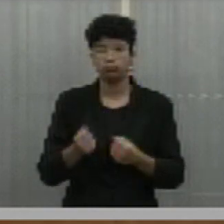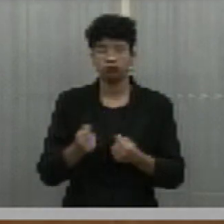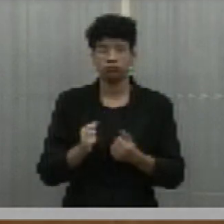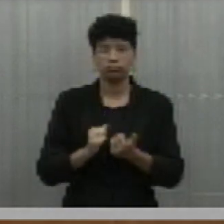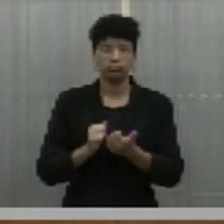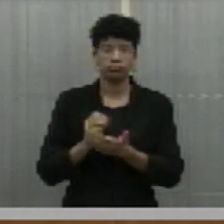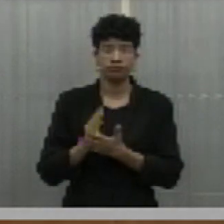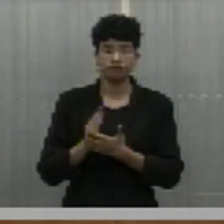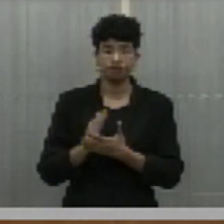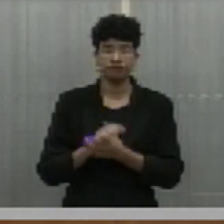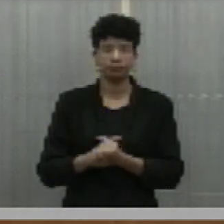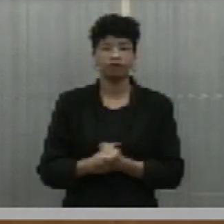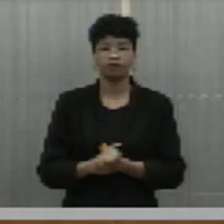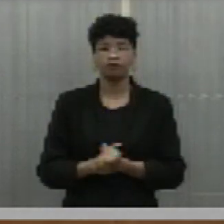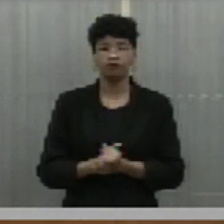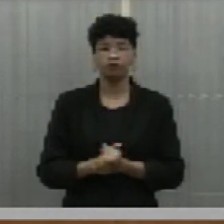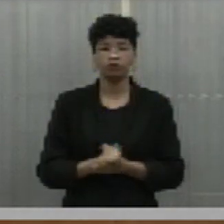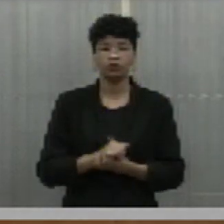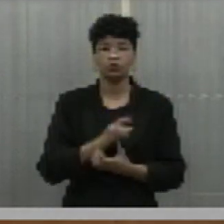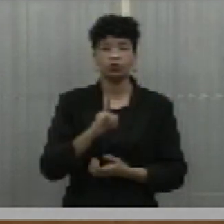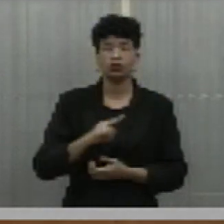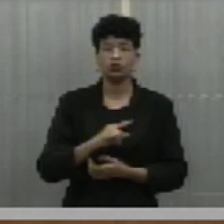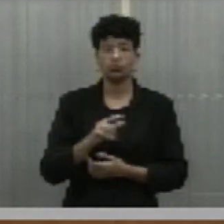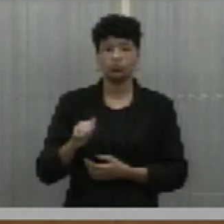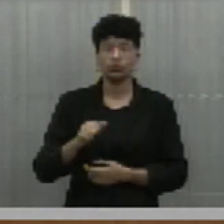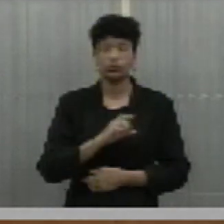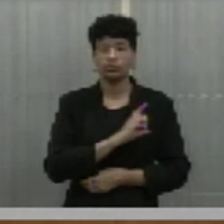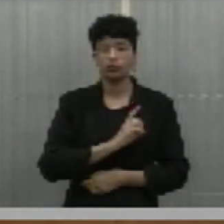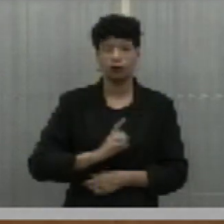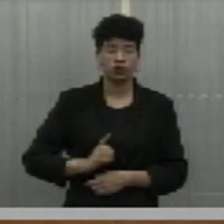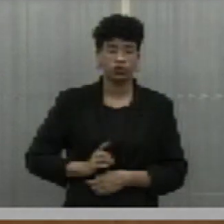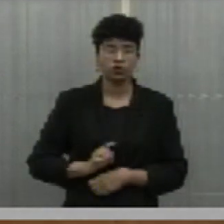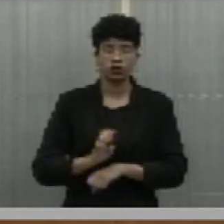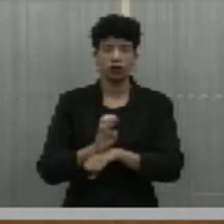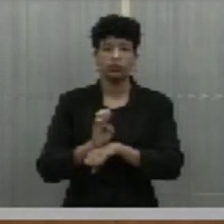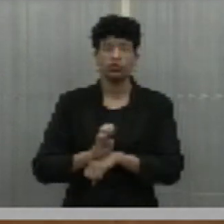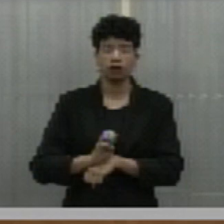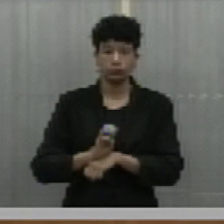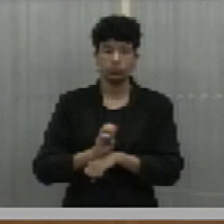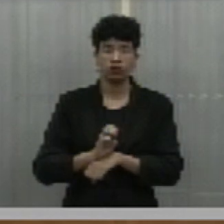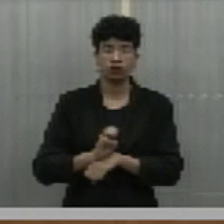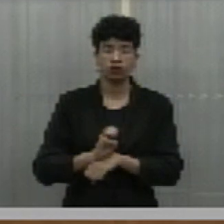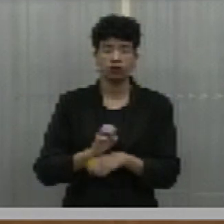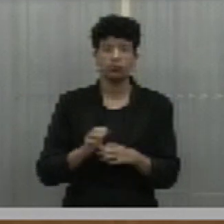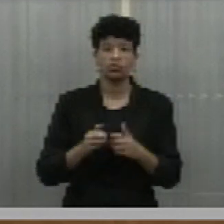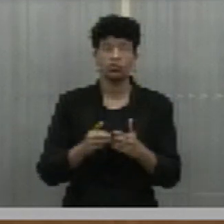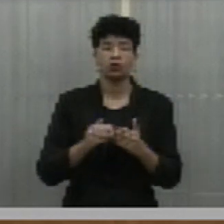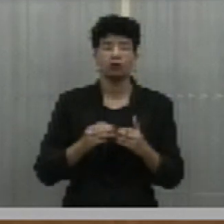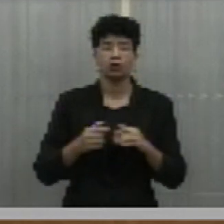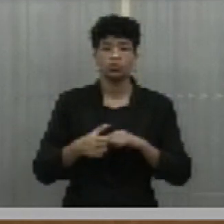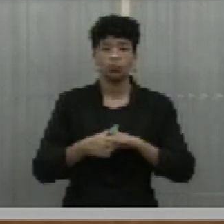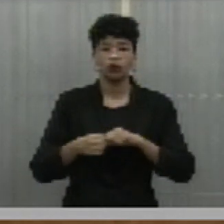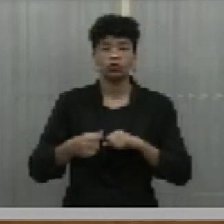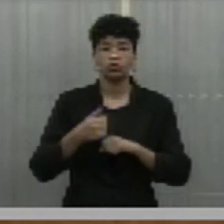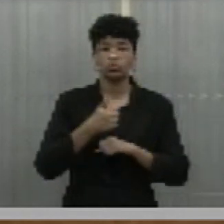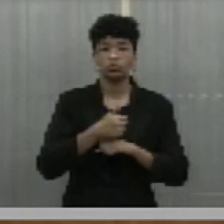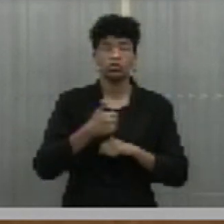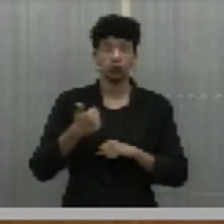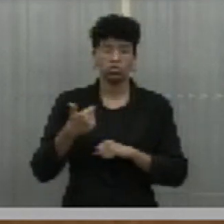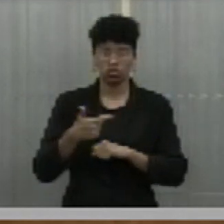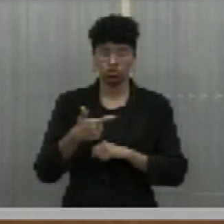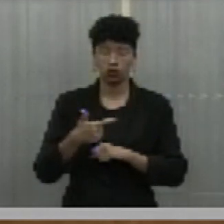estão. Aprovado. Ziza Carvalho, deputado estadual, com assento nesta Casa, requer nos termos do artigo 102,